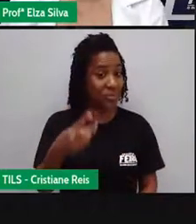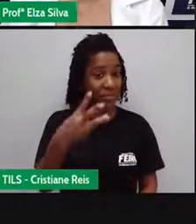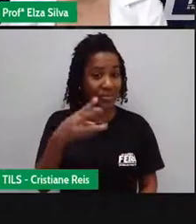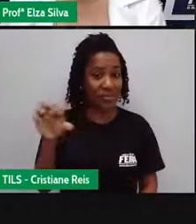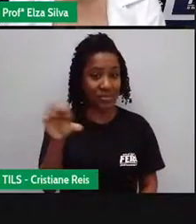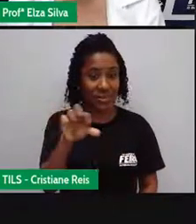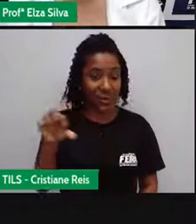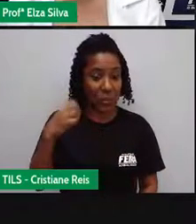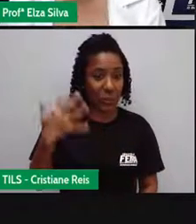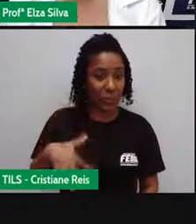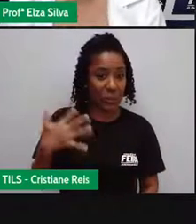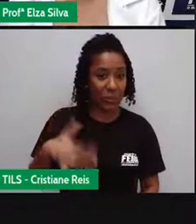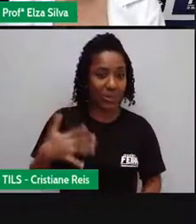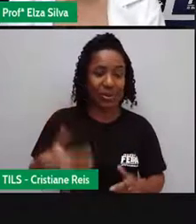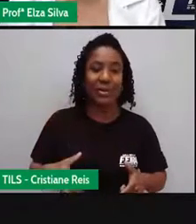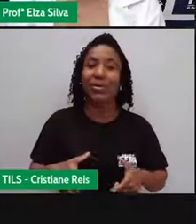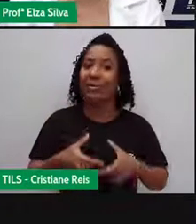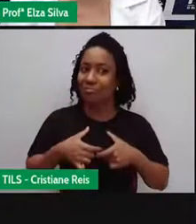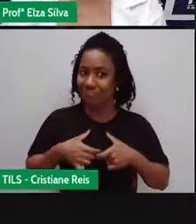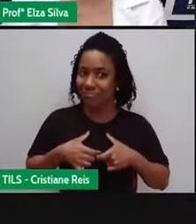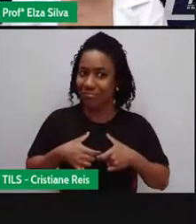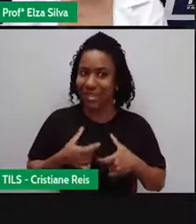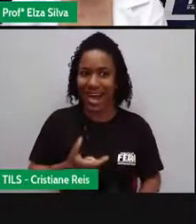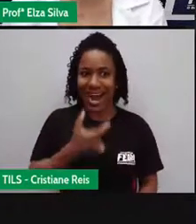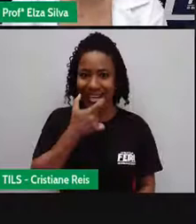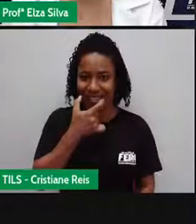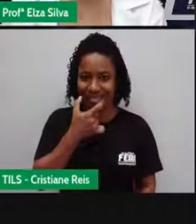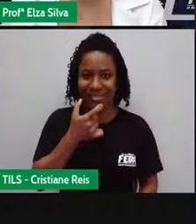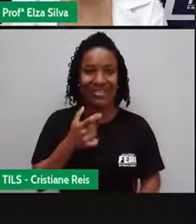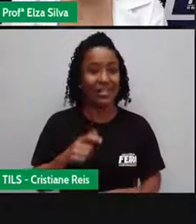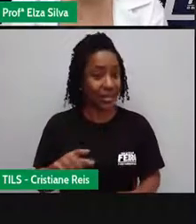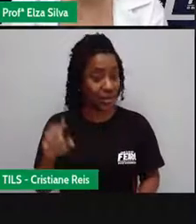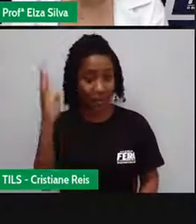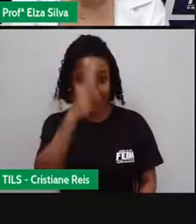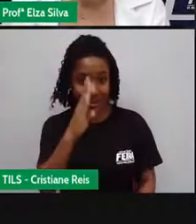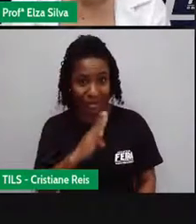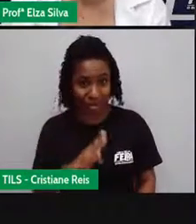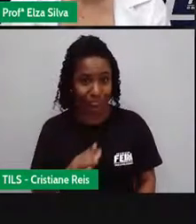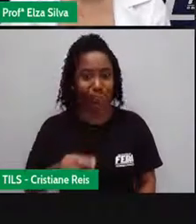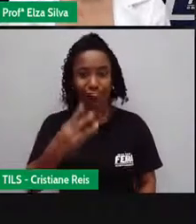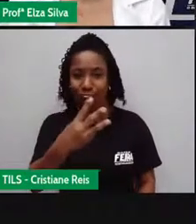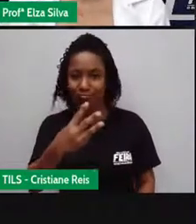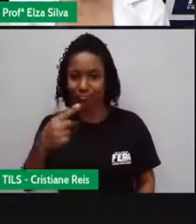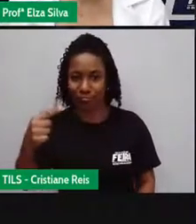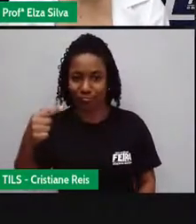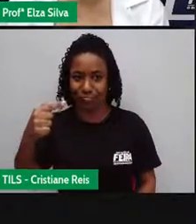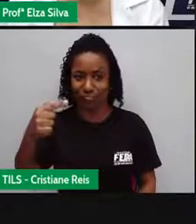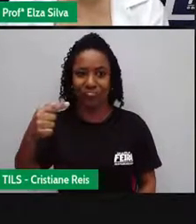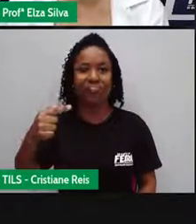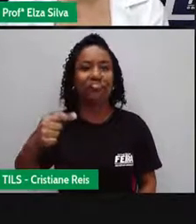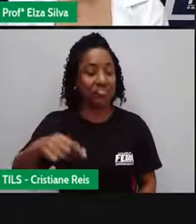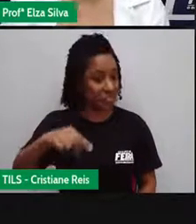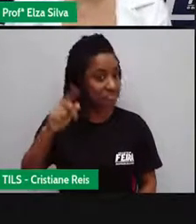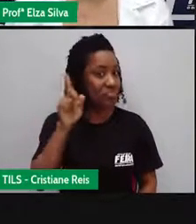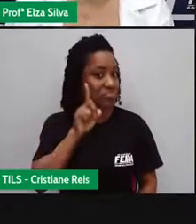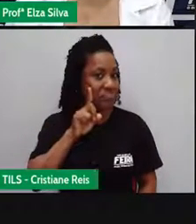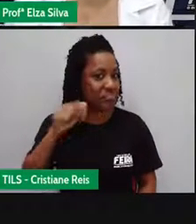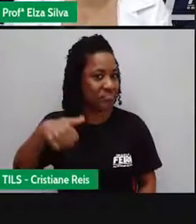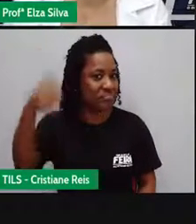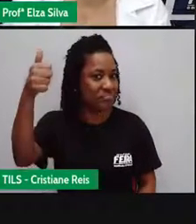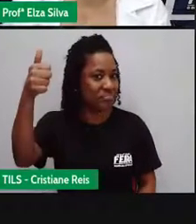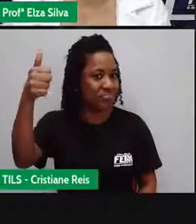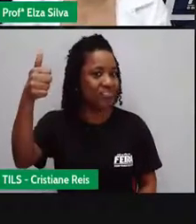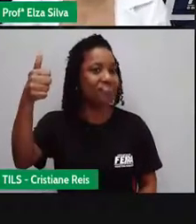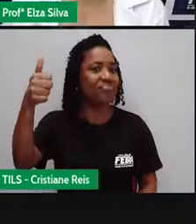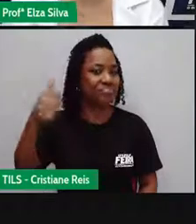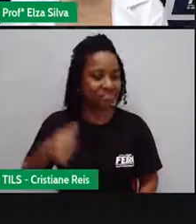E o nosso país ocupa a 37ª posição. E em 2016, como nós lembramos